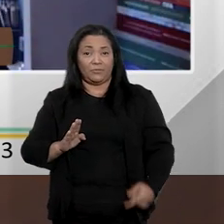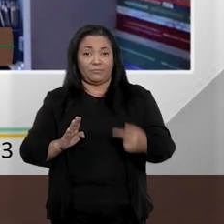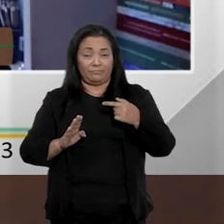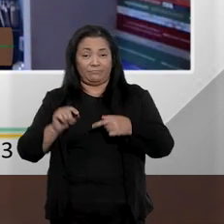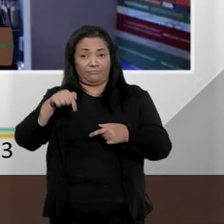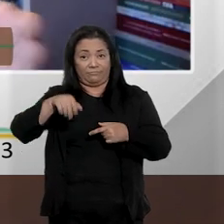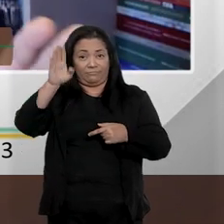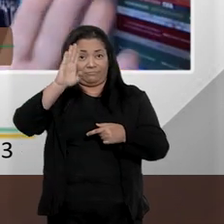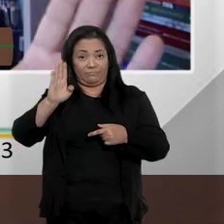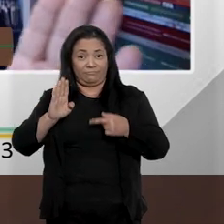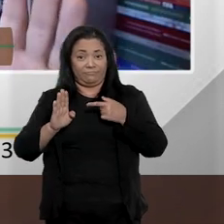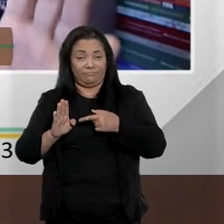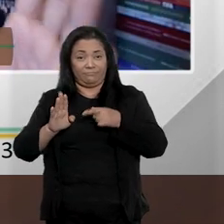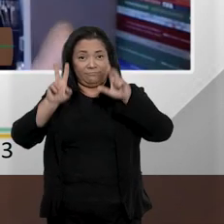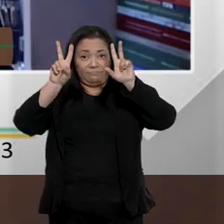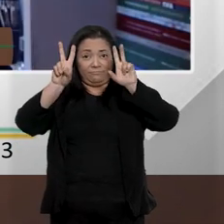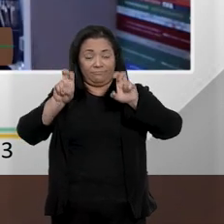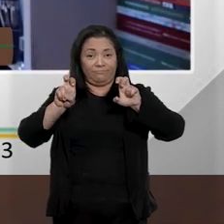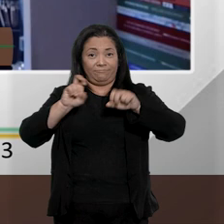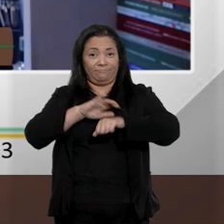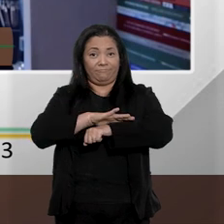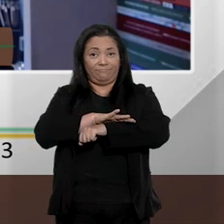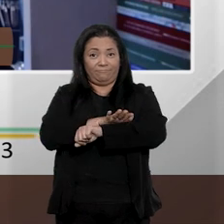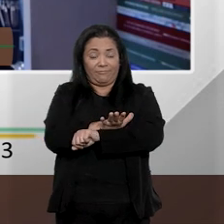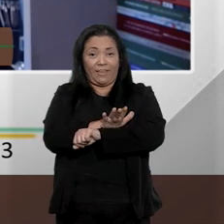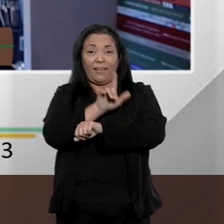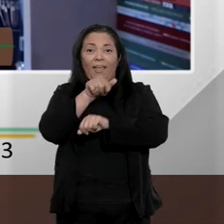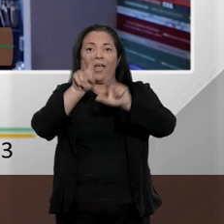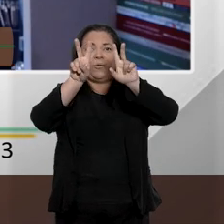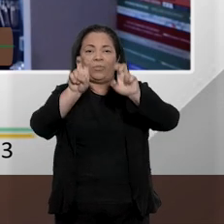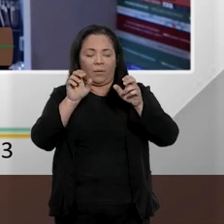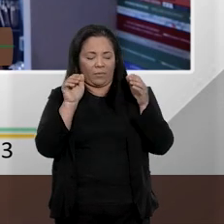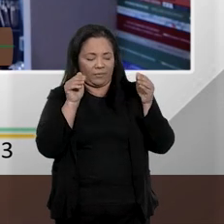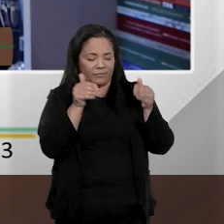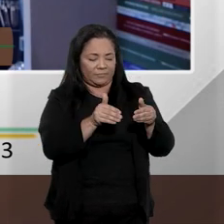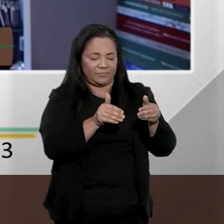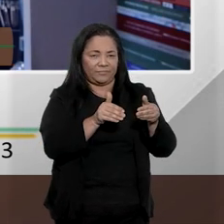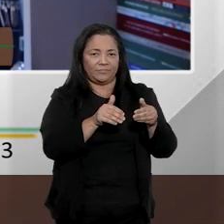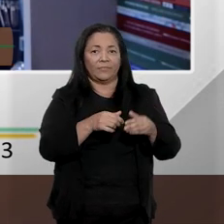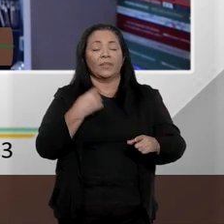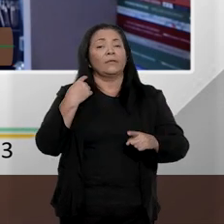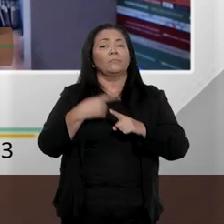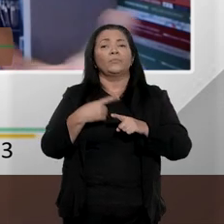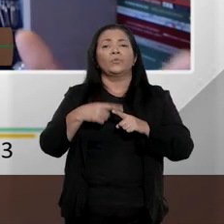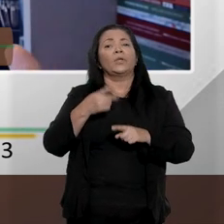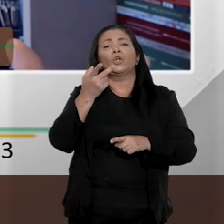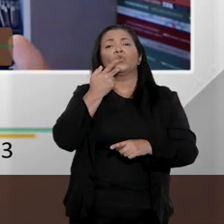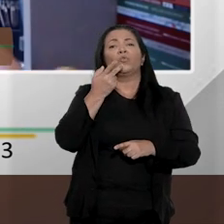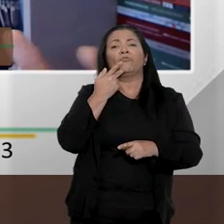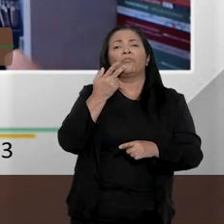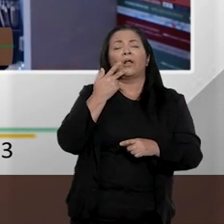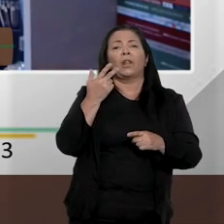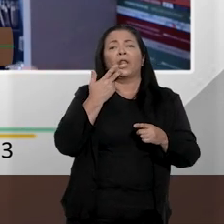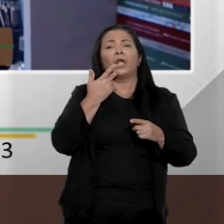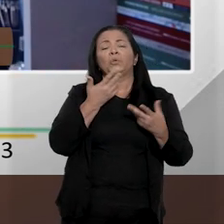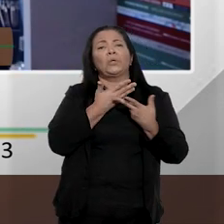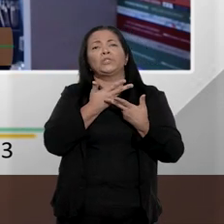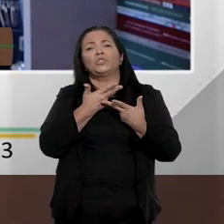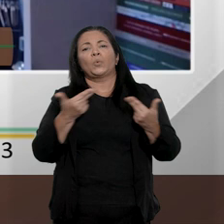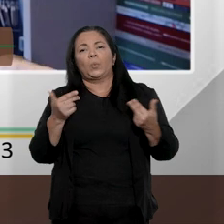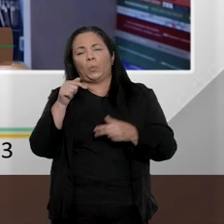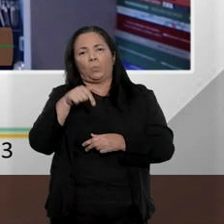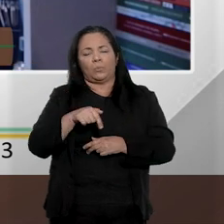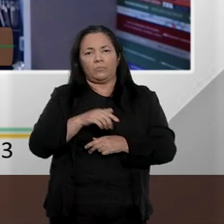Brasil, a questão racial, ela é a central nesse ponto. Então, por que eu estou trazendo todo esse contexto?